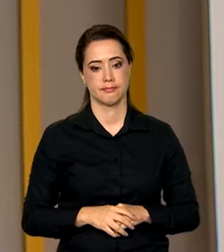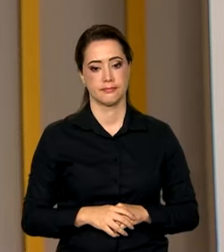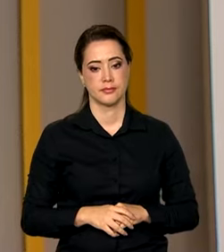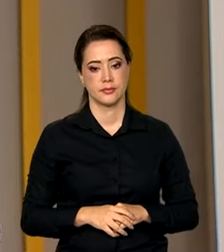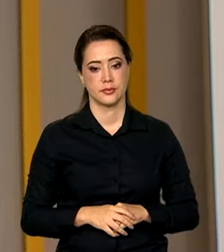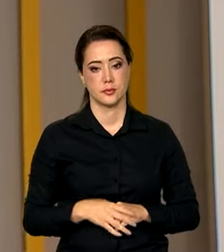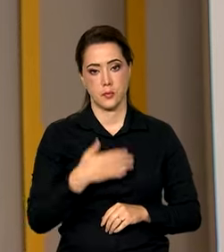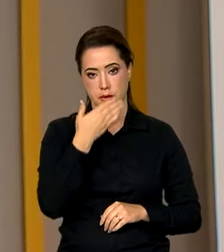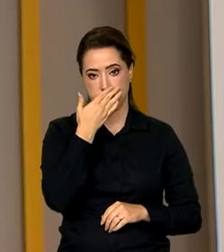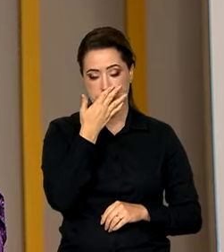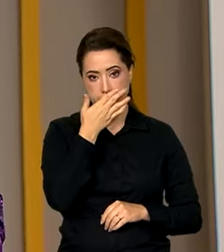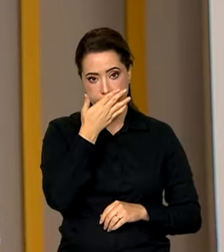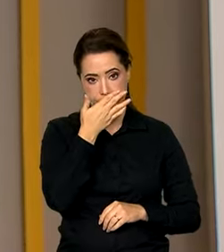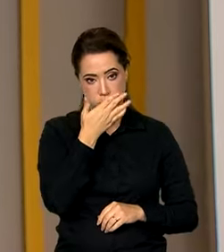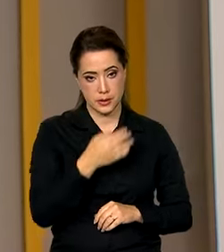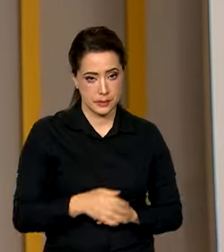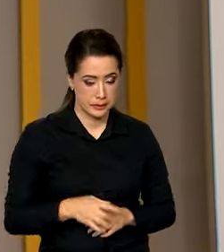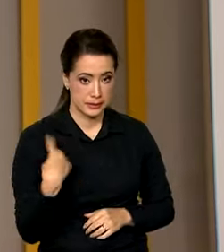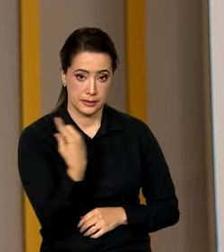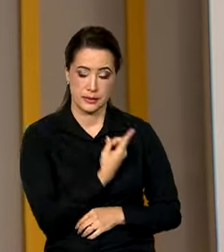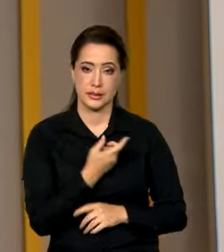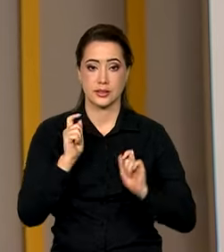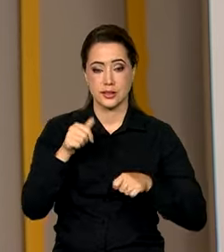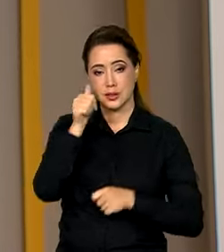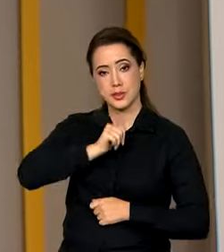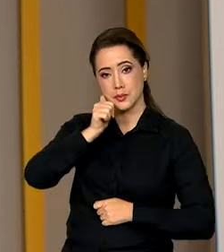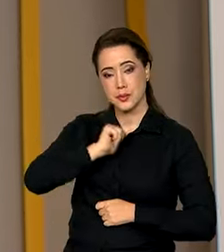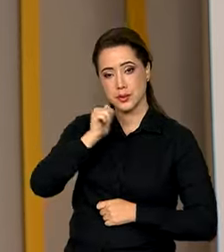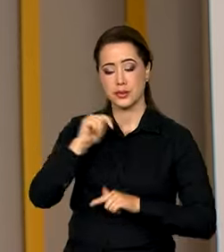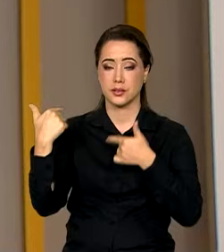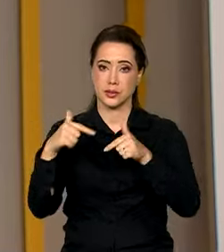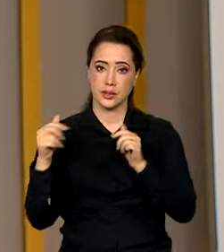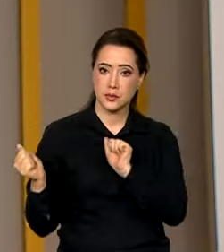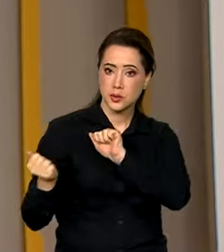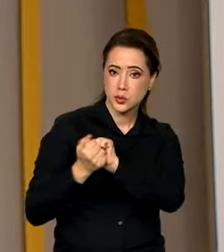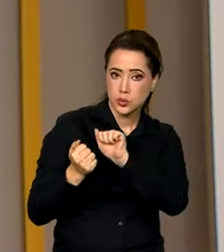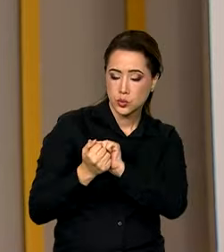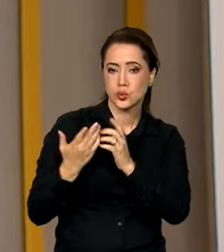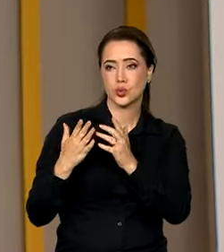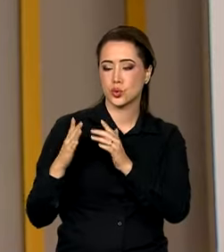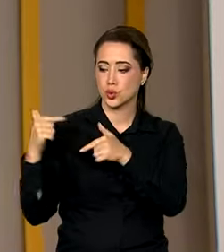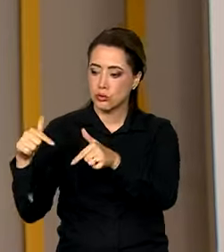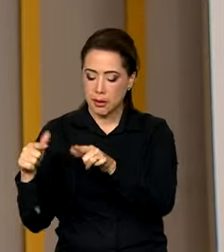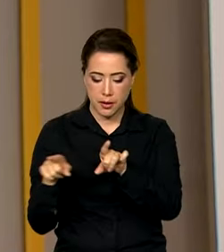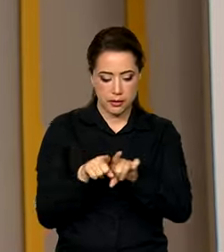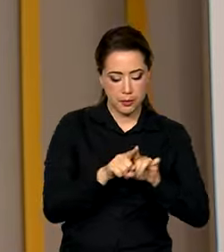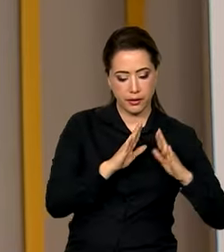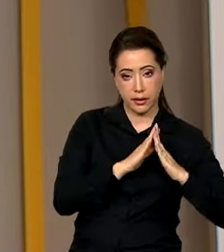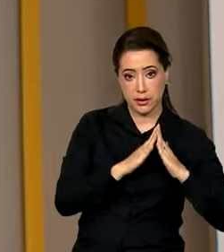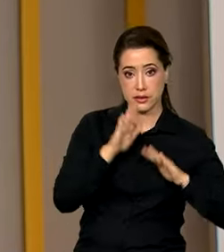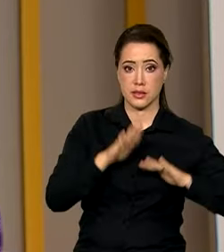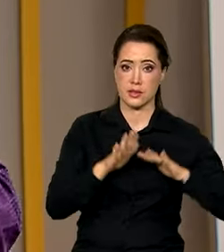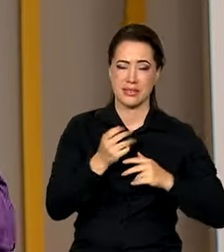A gente que é mulher e acumula o trabalho fora de casa, com os afazeres domésticos, fica muitas vezes sobrecarregada, não é